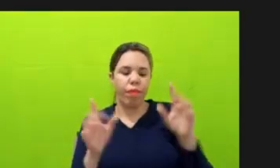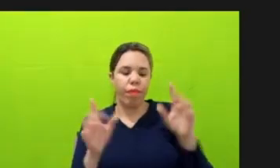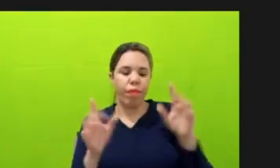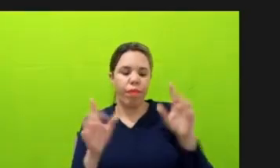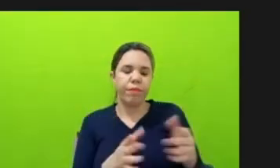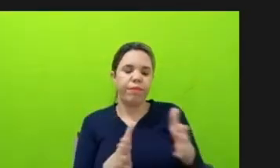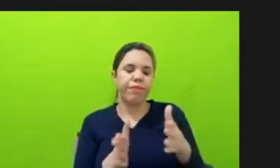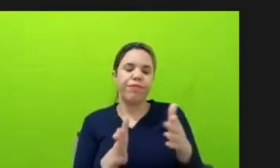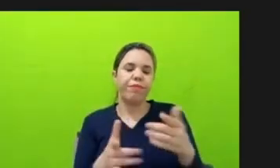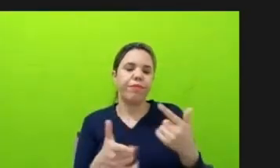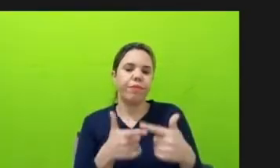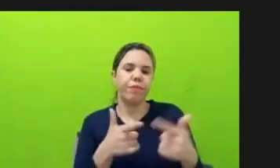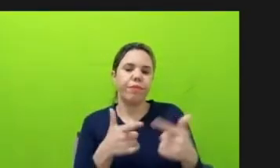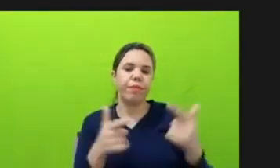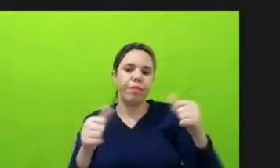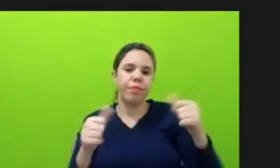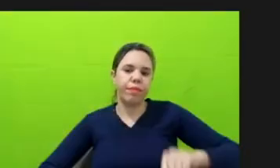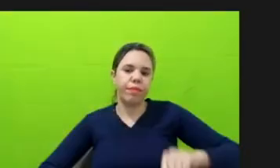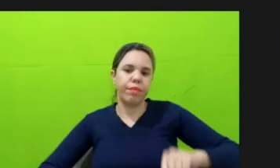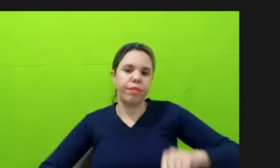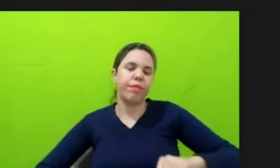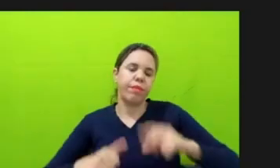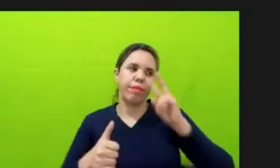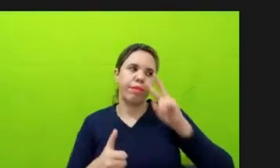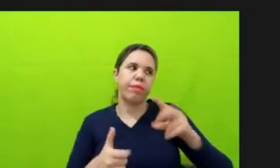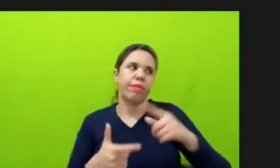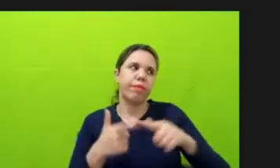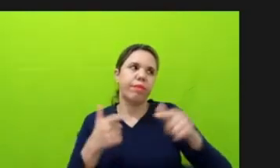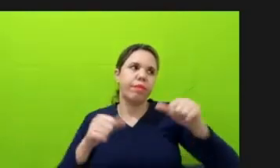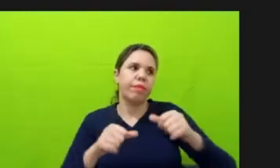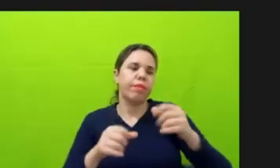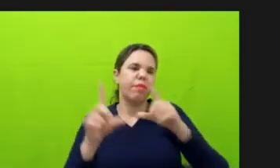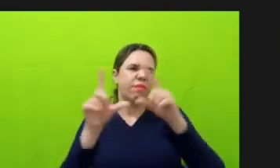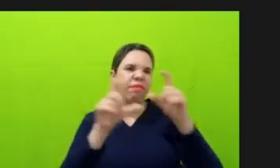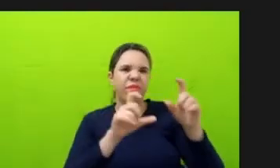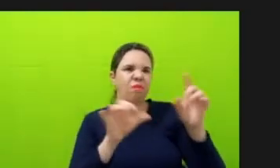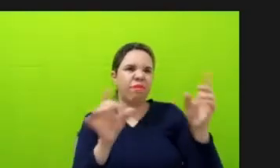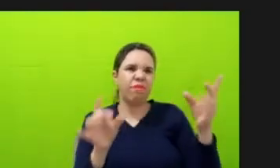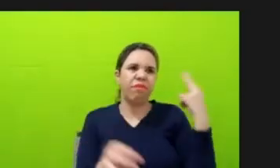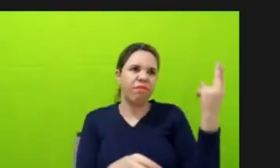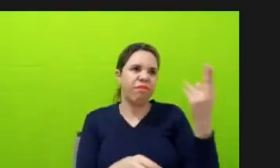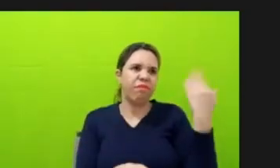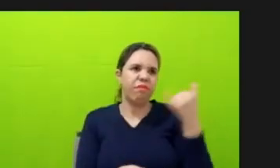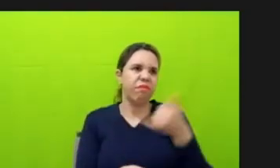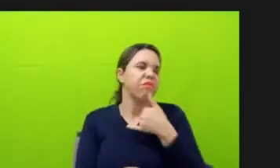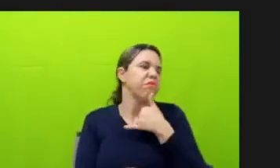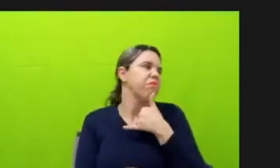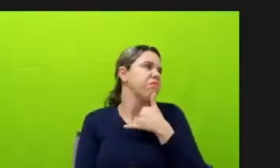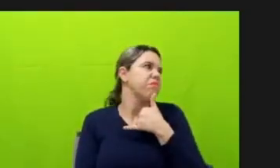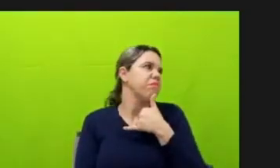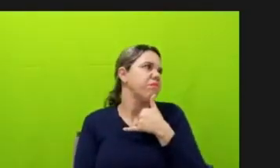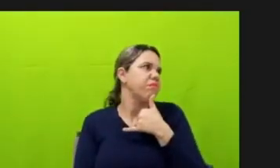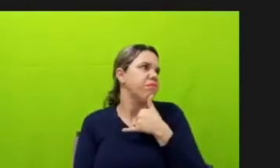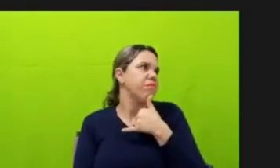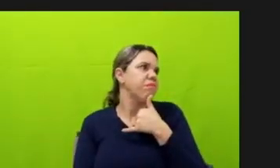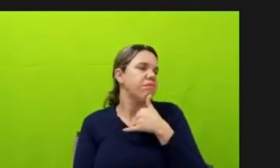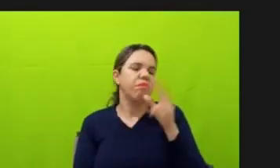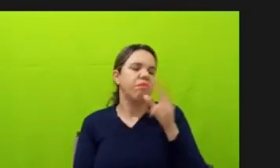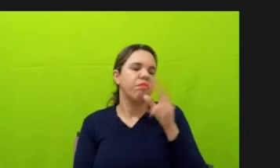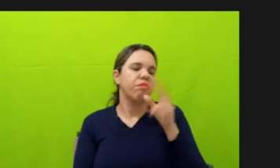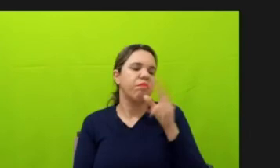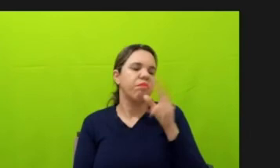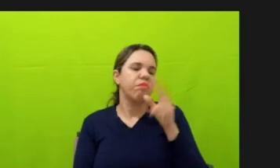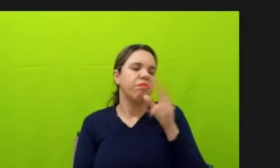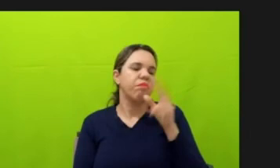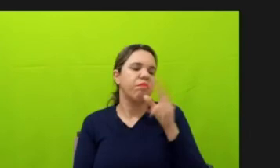só fotografias, entendeu? Infelizmente, vai ser assim, audiovisual, porque estão destruindo muito, a